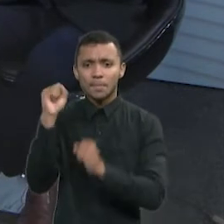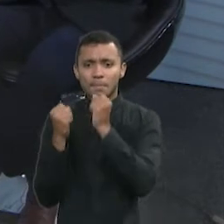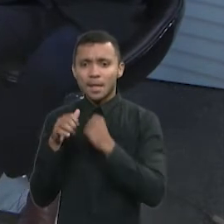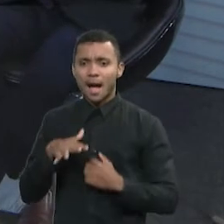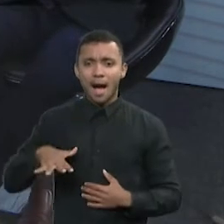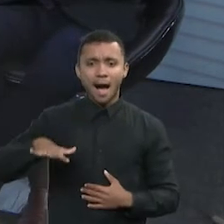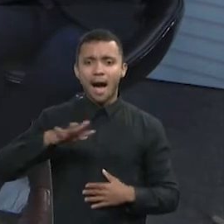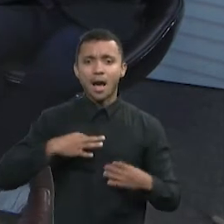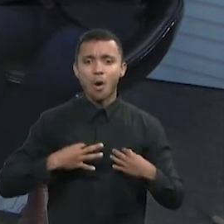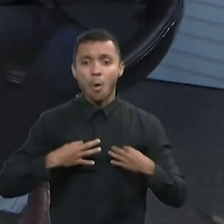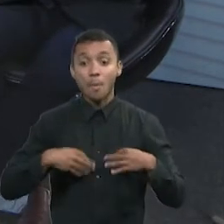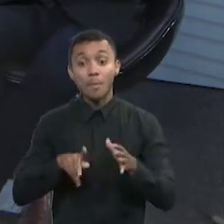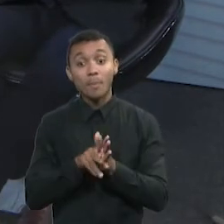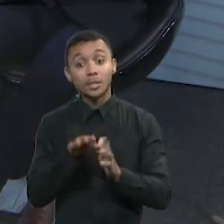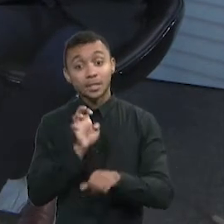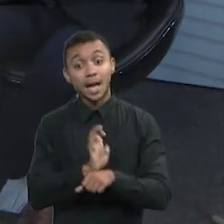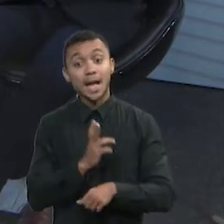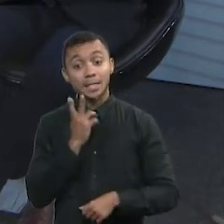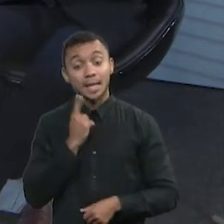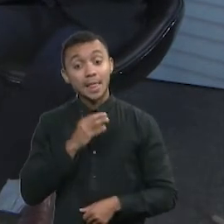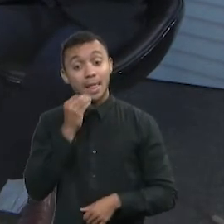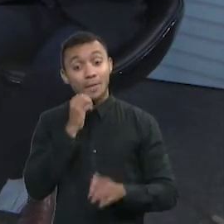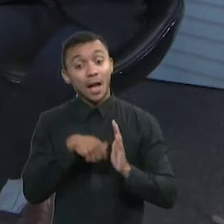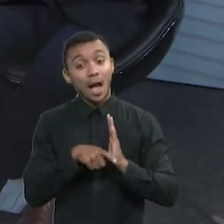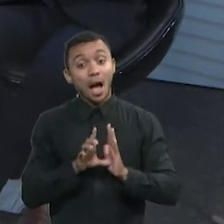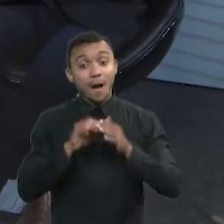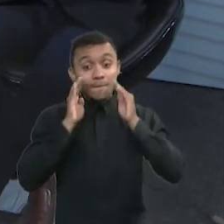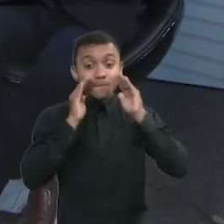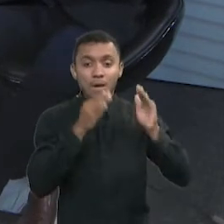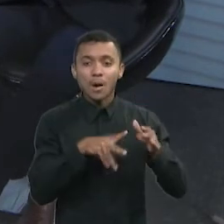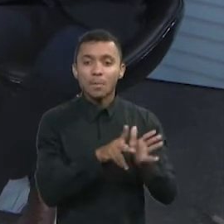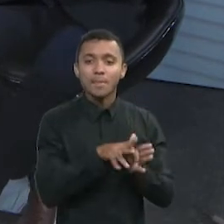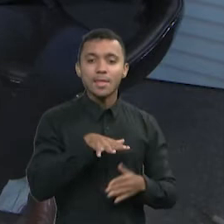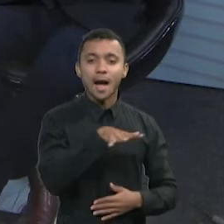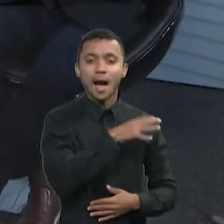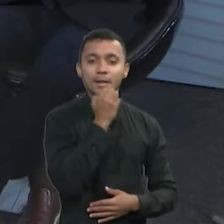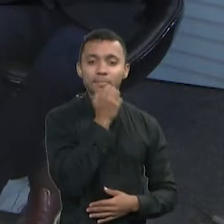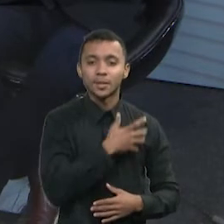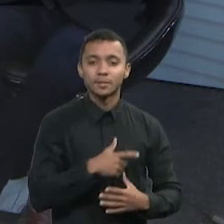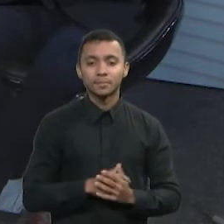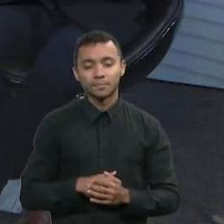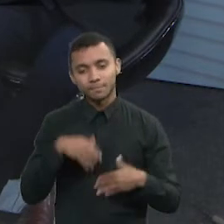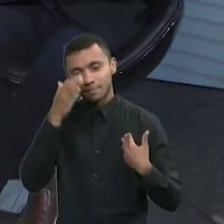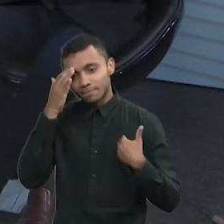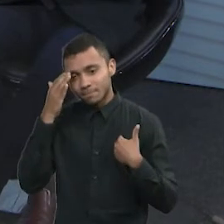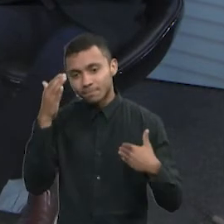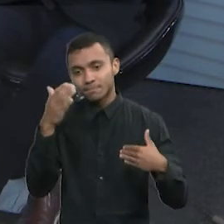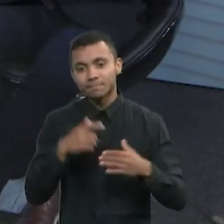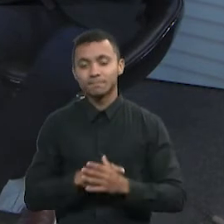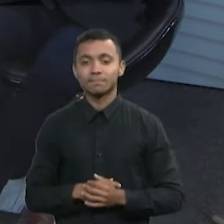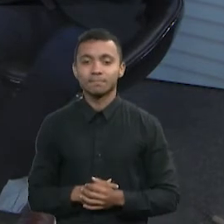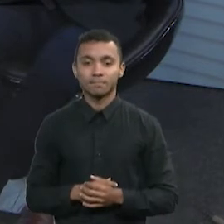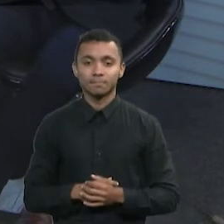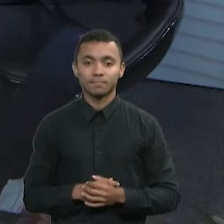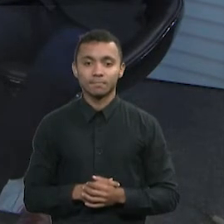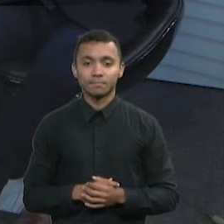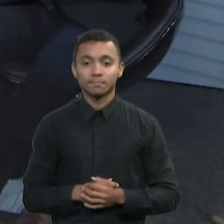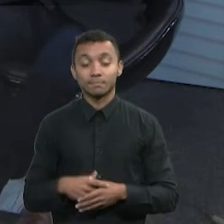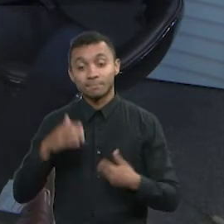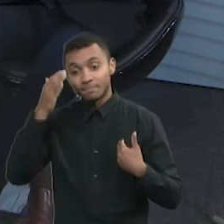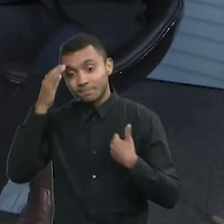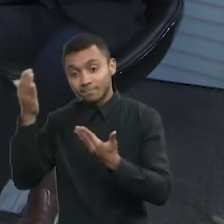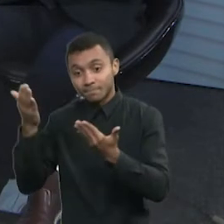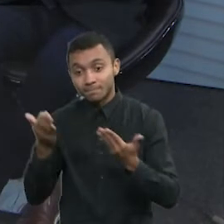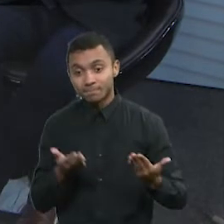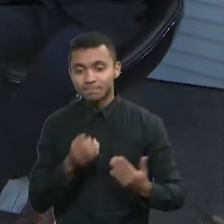que é a indústria da confecção nos Estados Unidos. Sem dúvida. A gente devia ter um olhar todo especial com esse segmento. Obrigado, Moisés. Moisés Keliano, Ailton Lira,